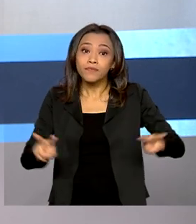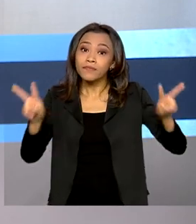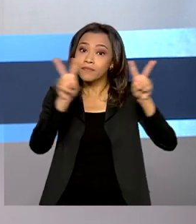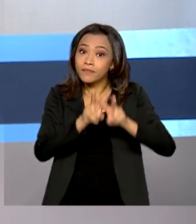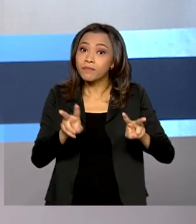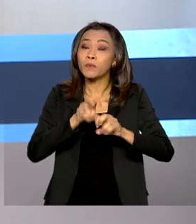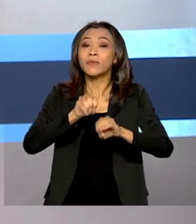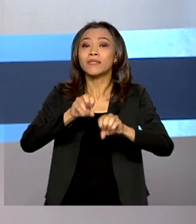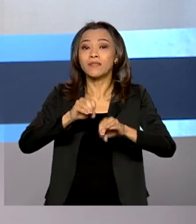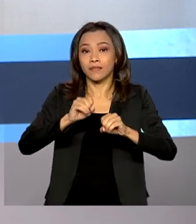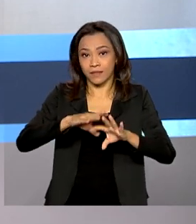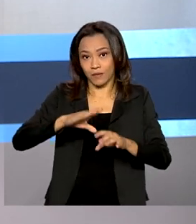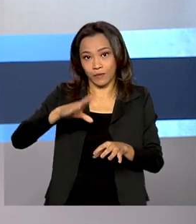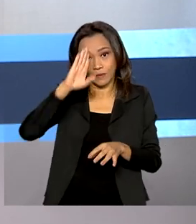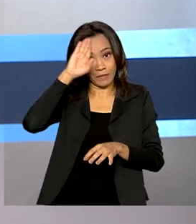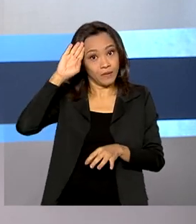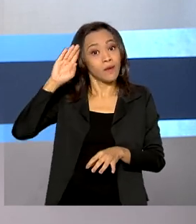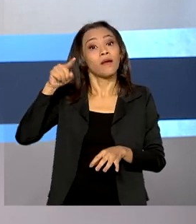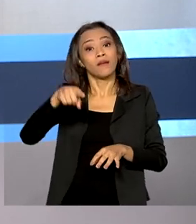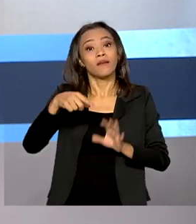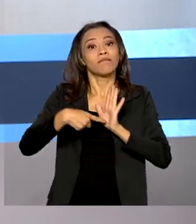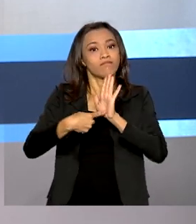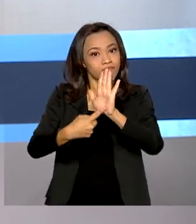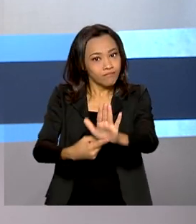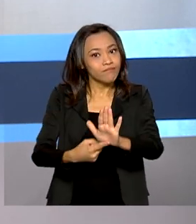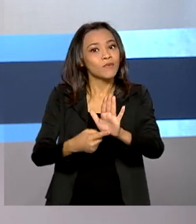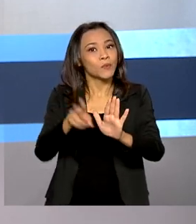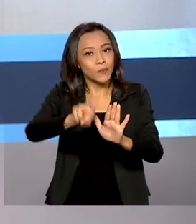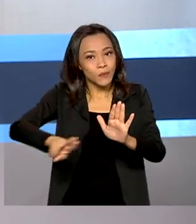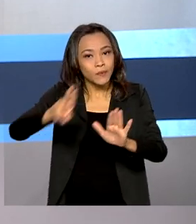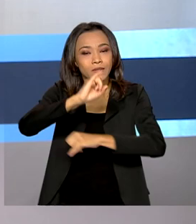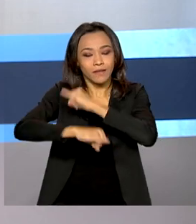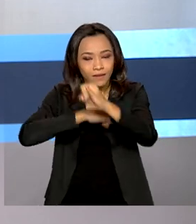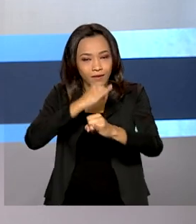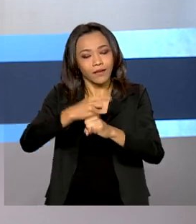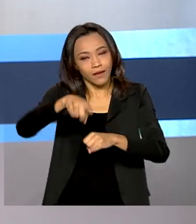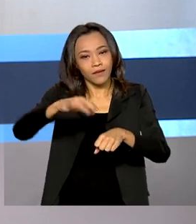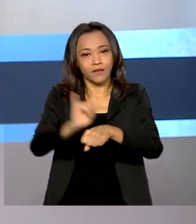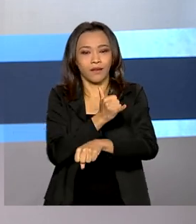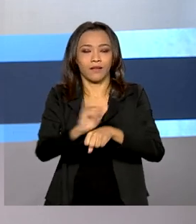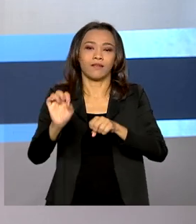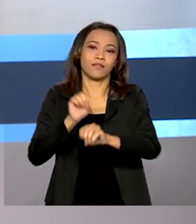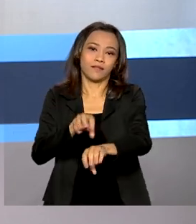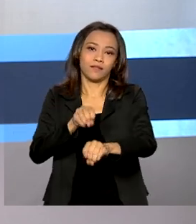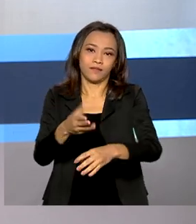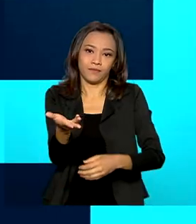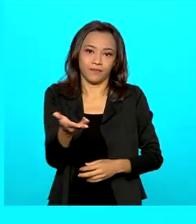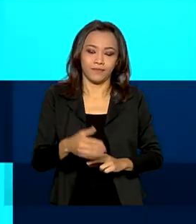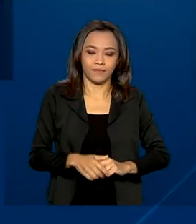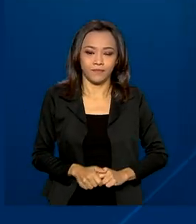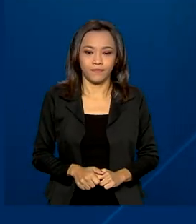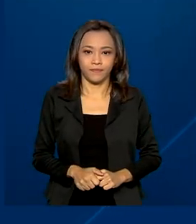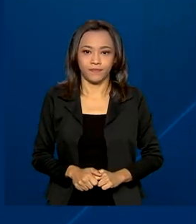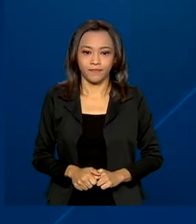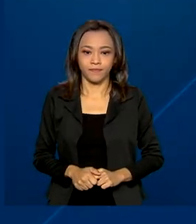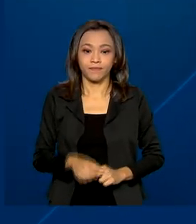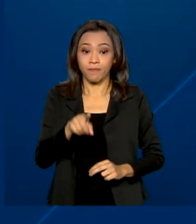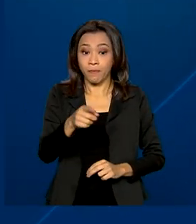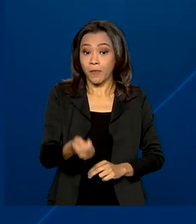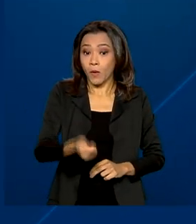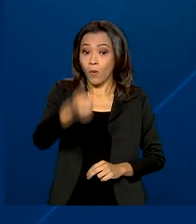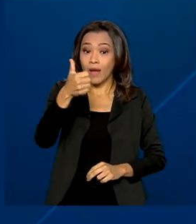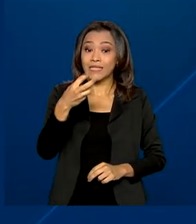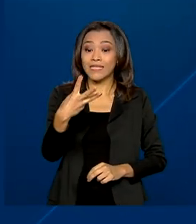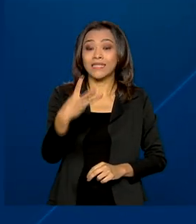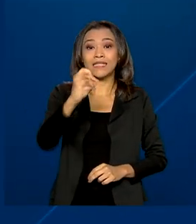foi lançada essa semana e segue a tendência do uso da internet como ferramenta de ensino. Quase 30 mil